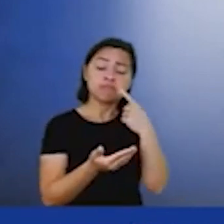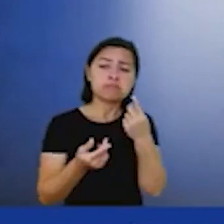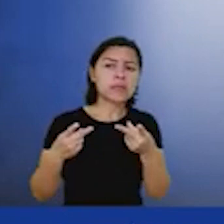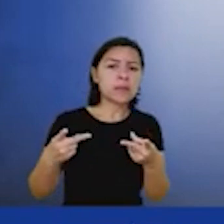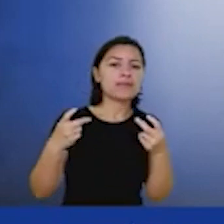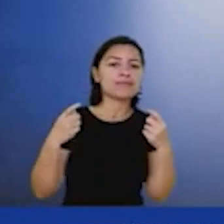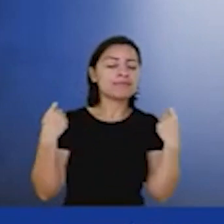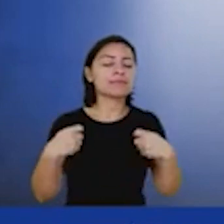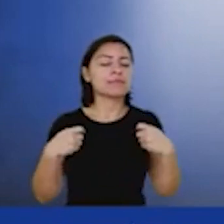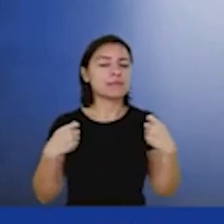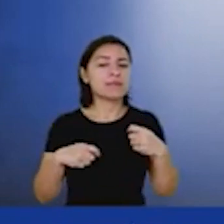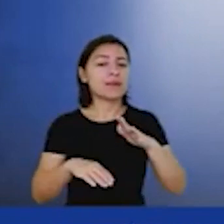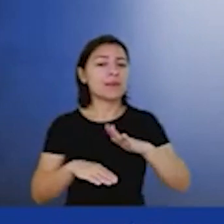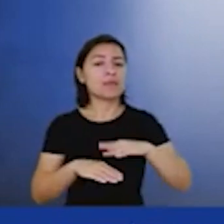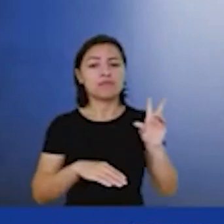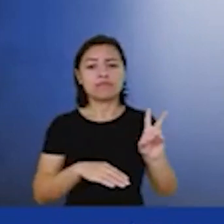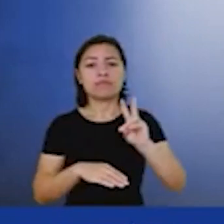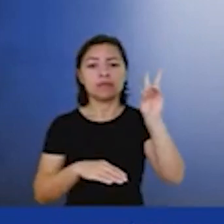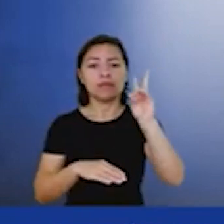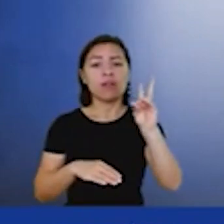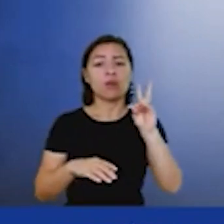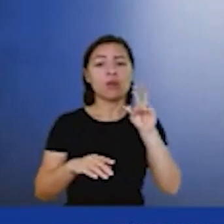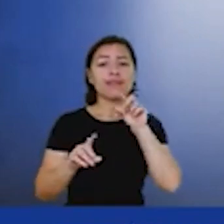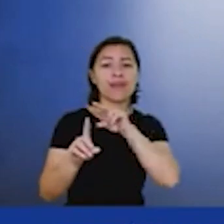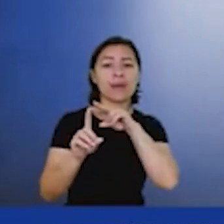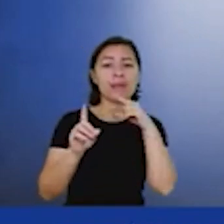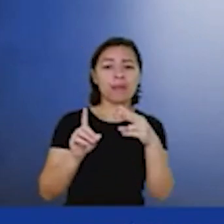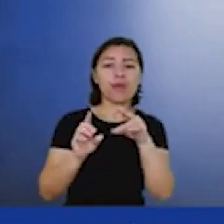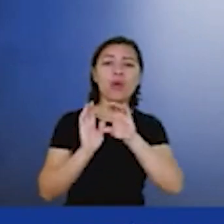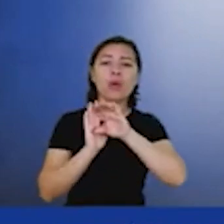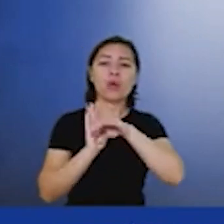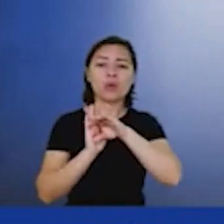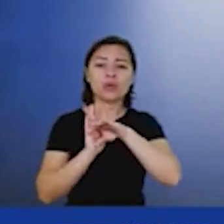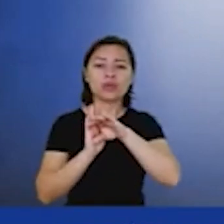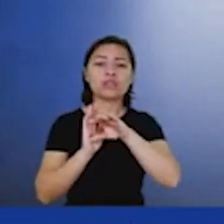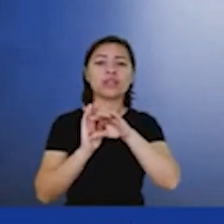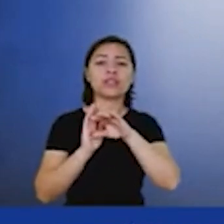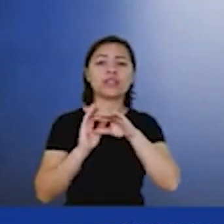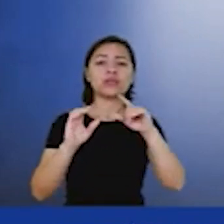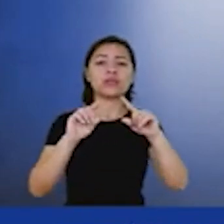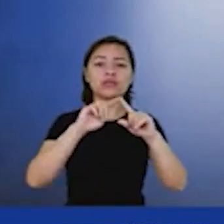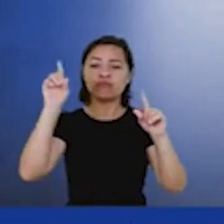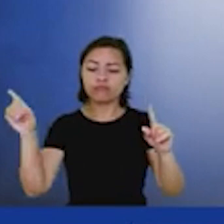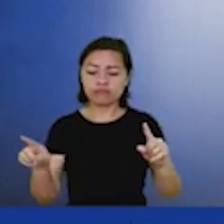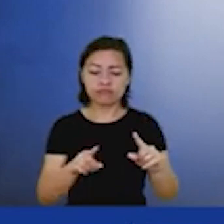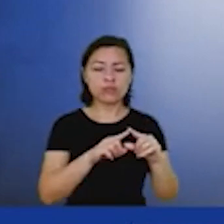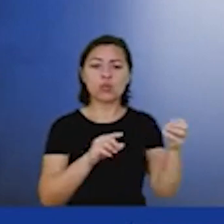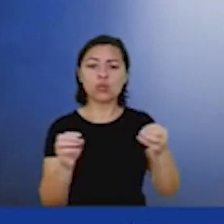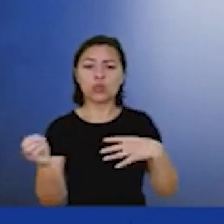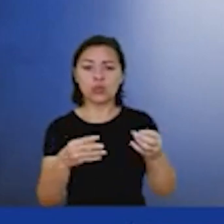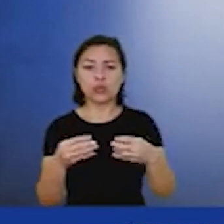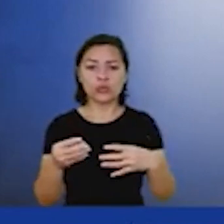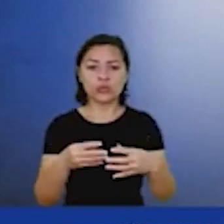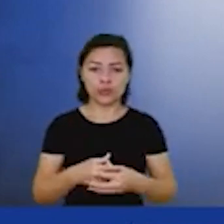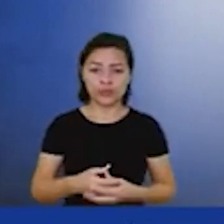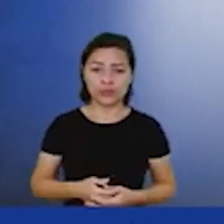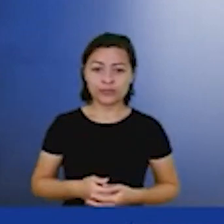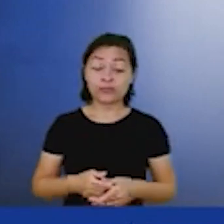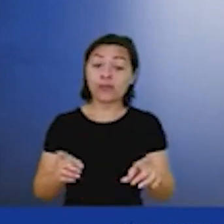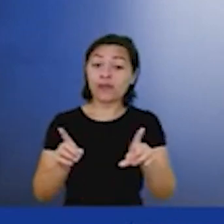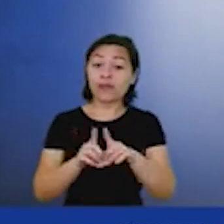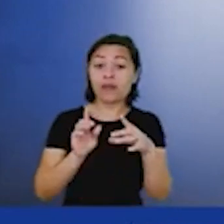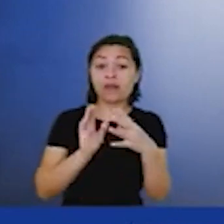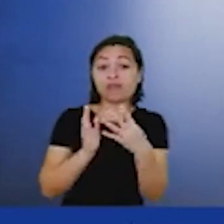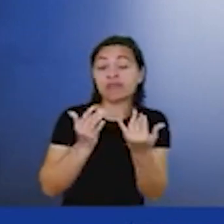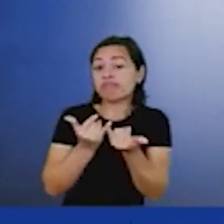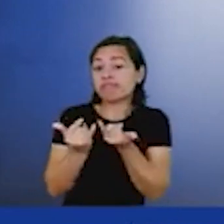se valorizar esse aspecto do conceito de ecossistema de inovação a gente pode citar exemplos